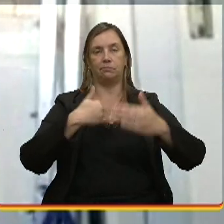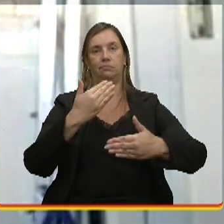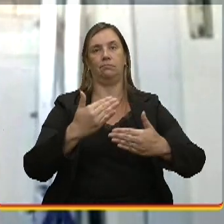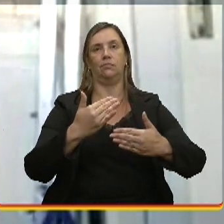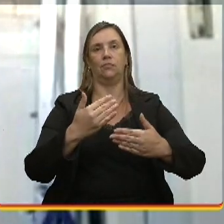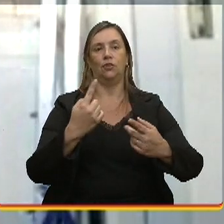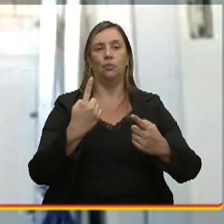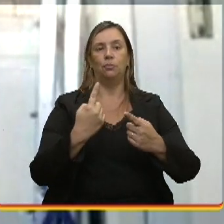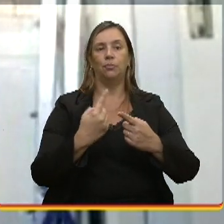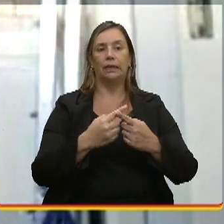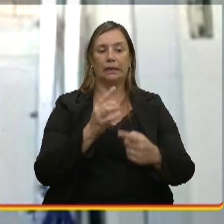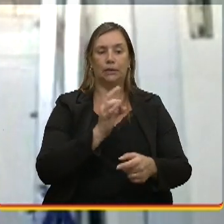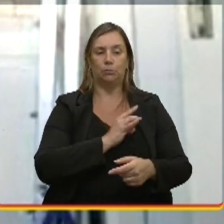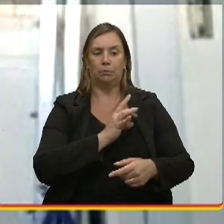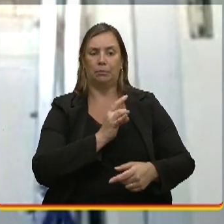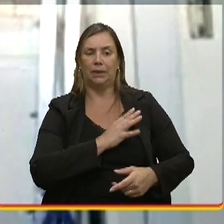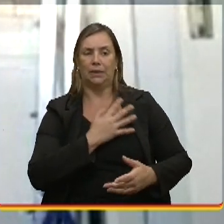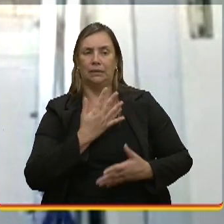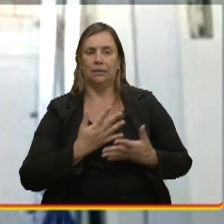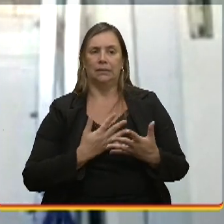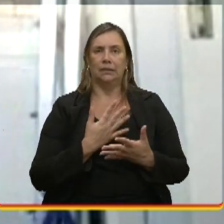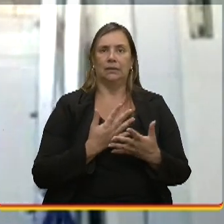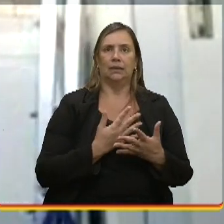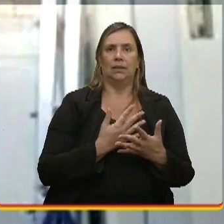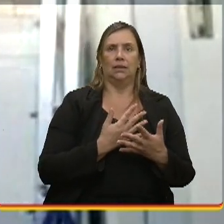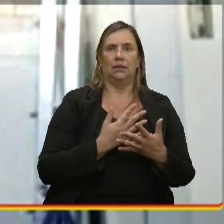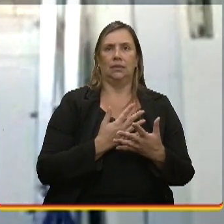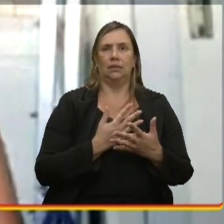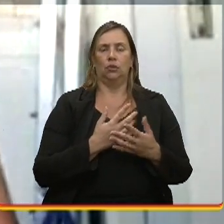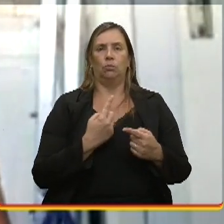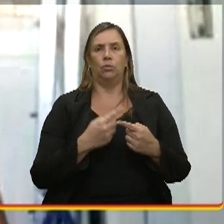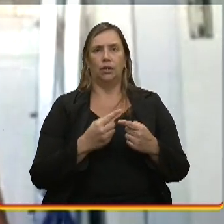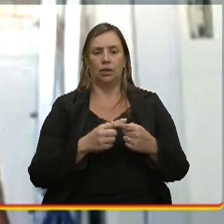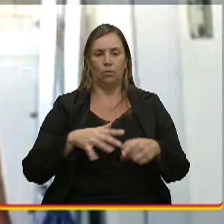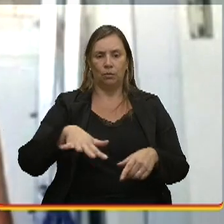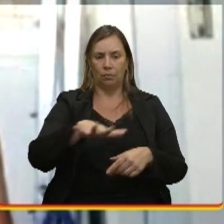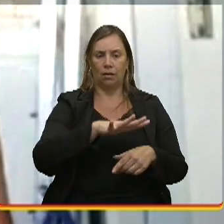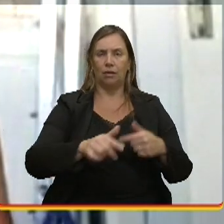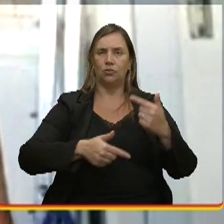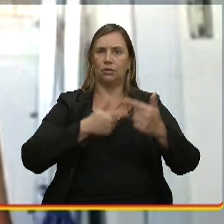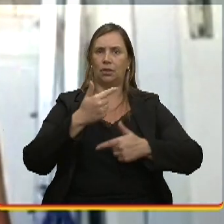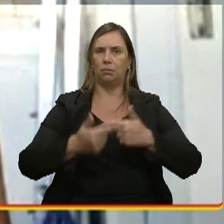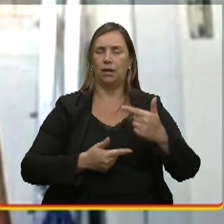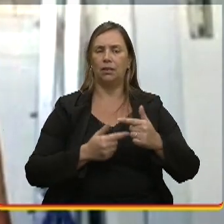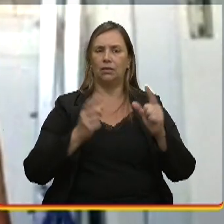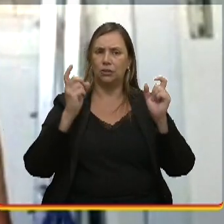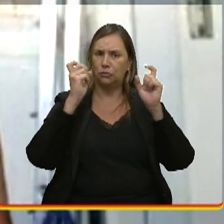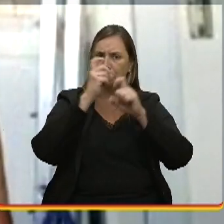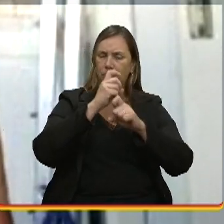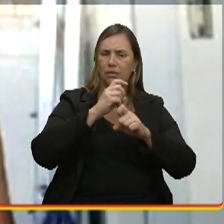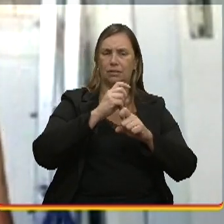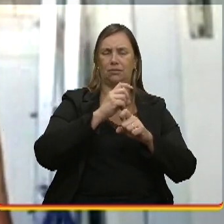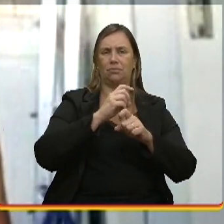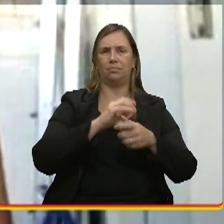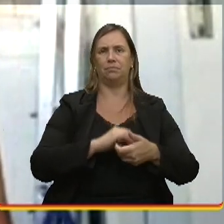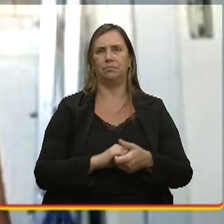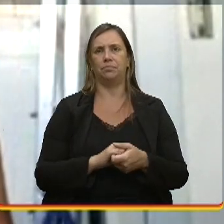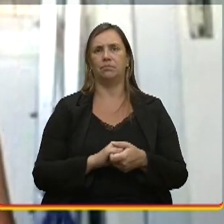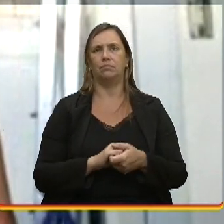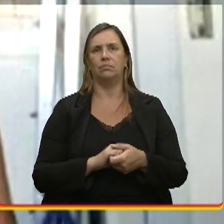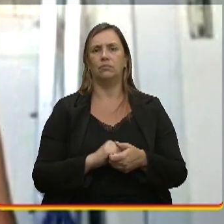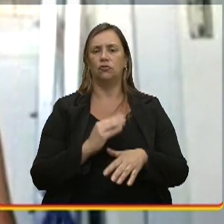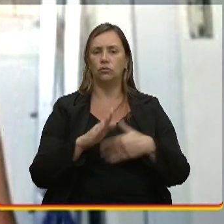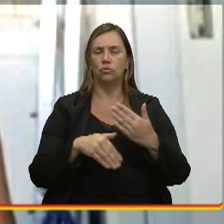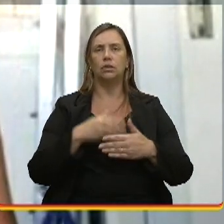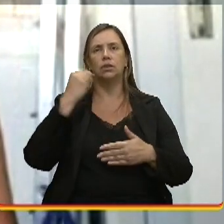insegurança, porque não adianta, é muito agressivo o mercado, né, mas, assim, de todas